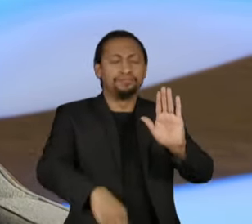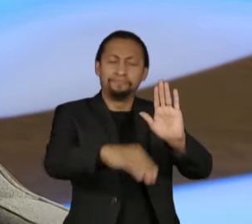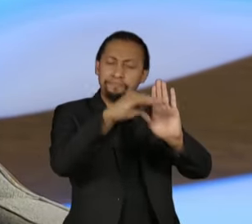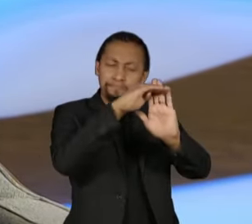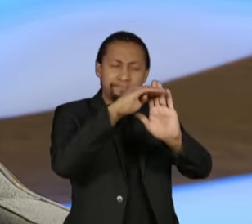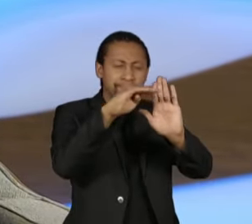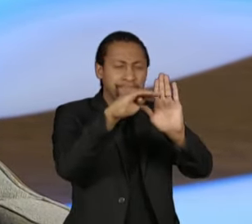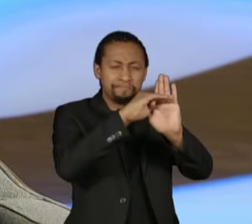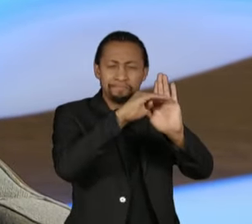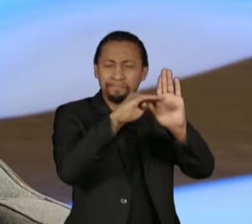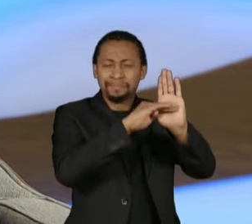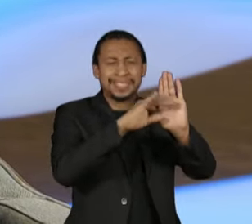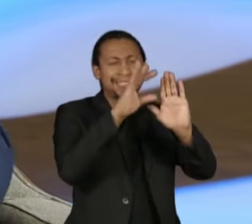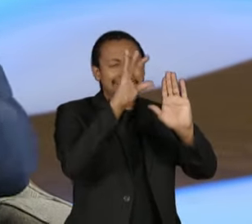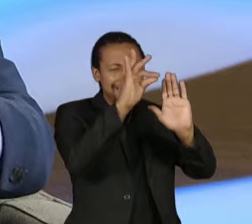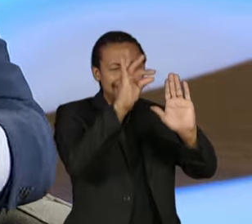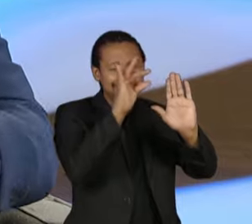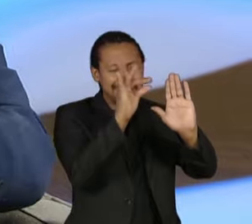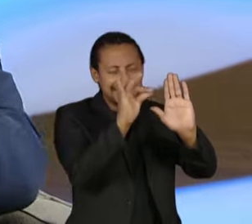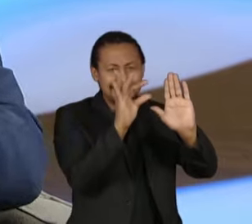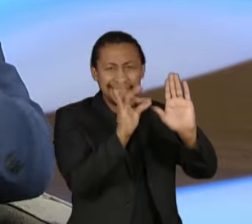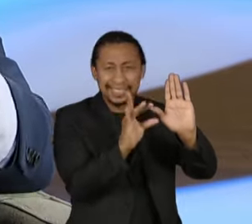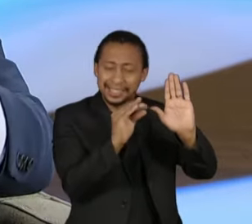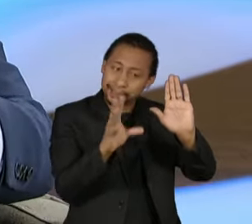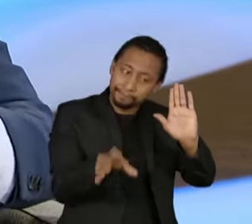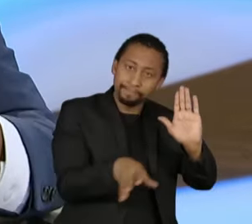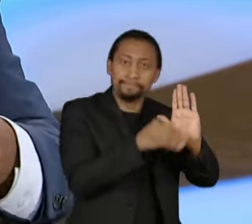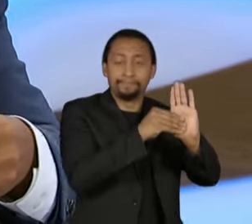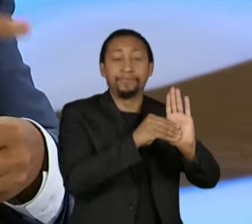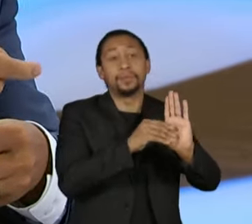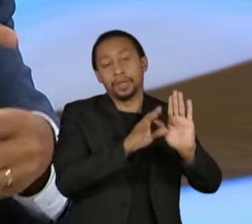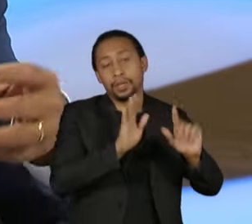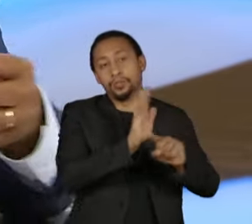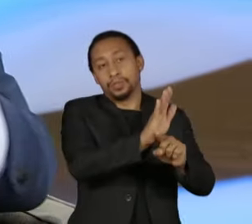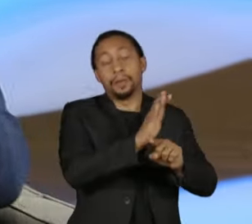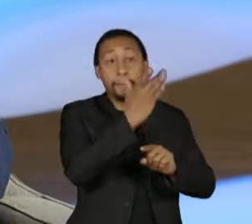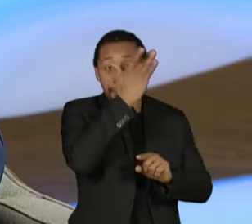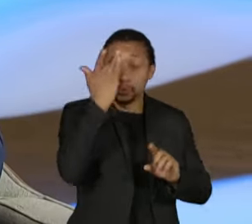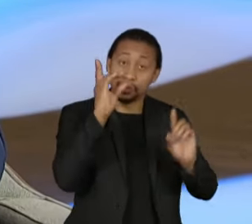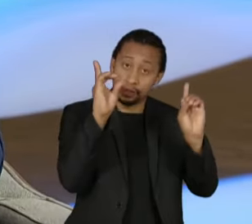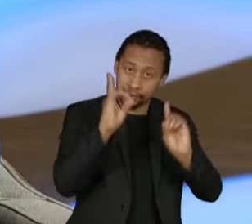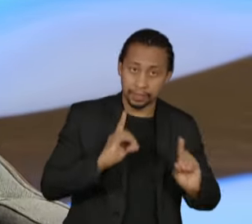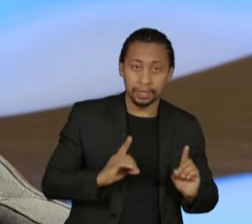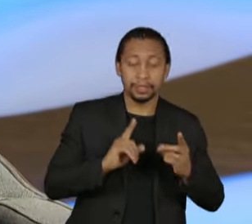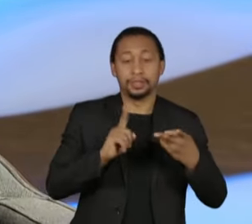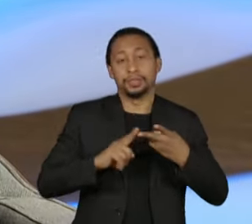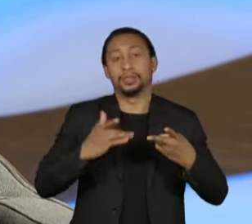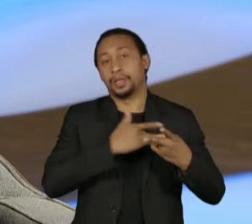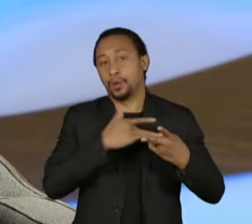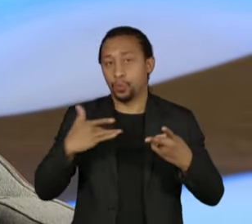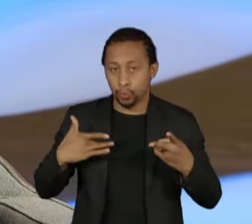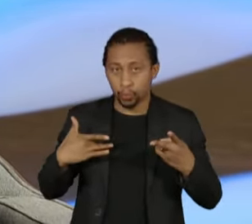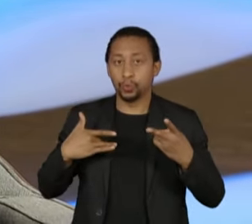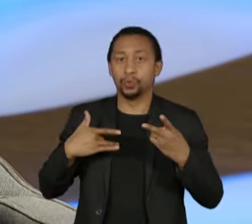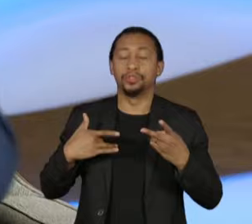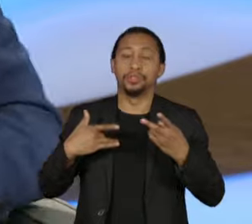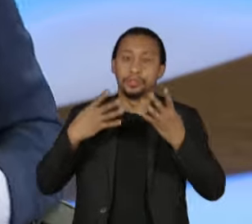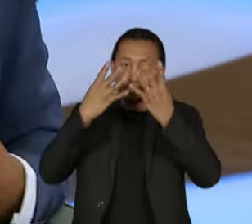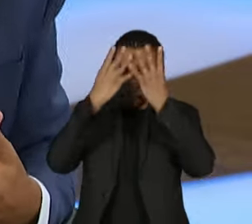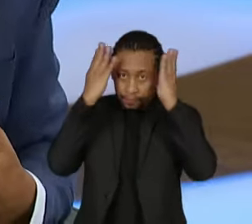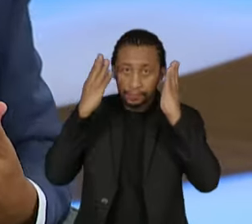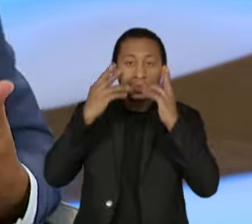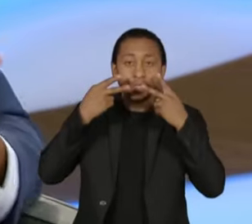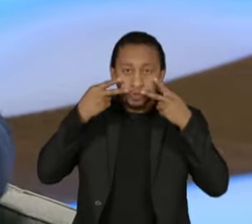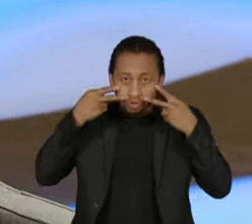cada uma das áreas para garantir. Pessoas com deficiência, saúde indígena, ou seja, e